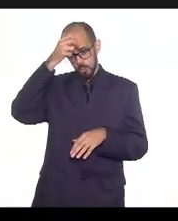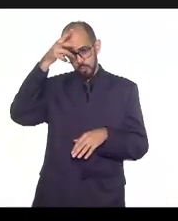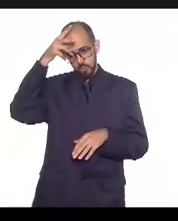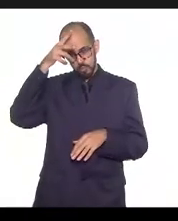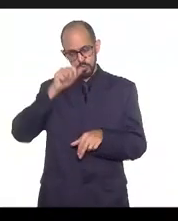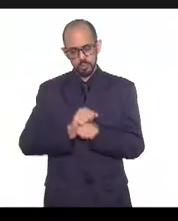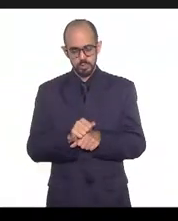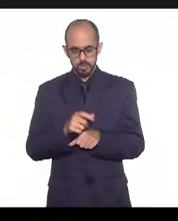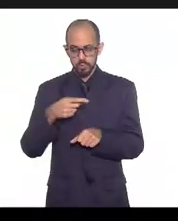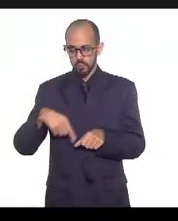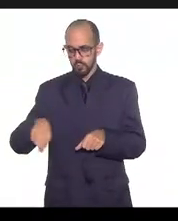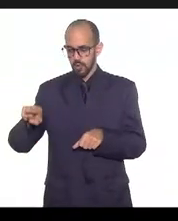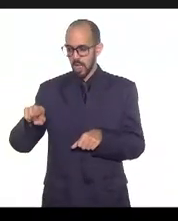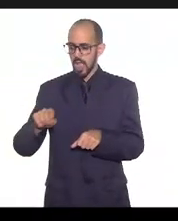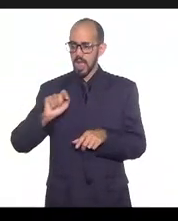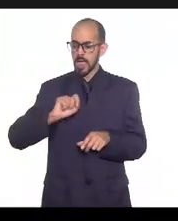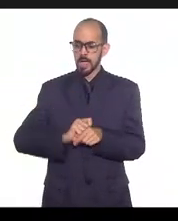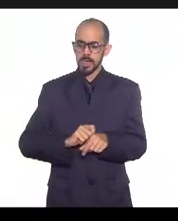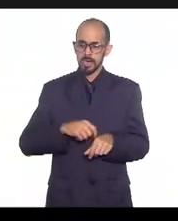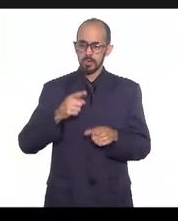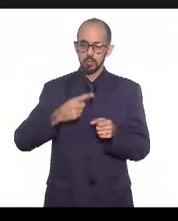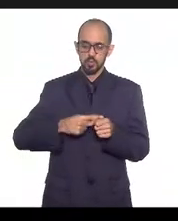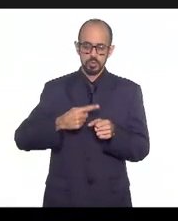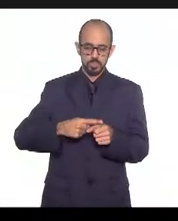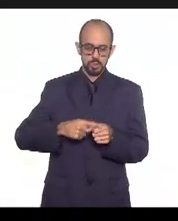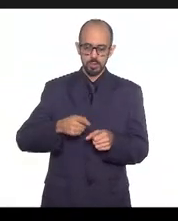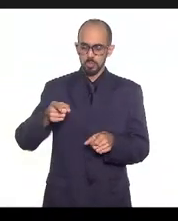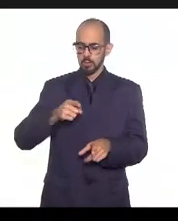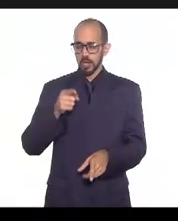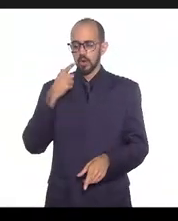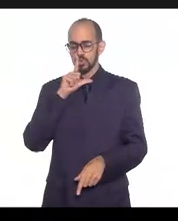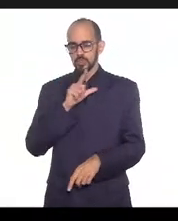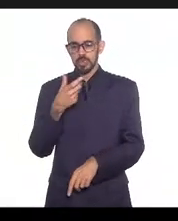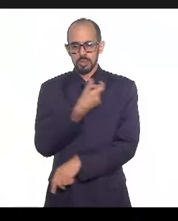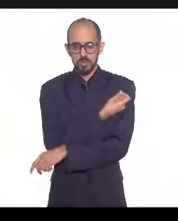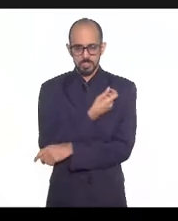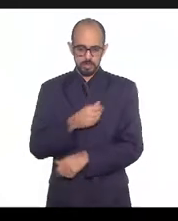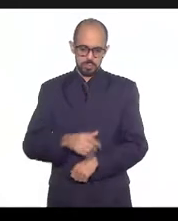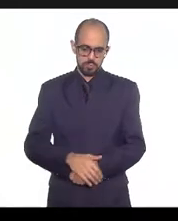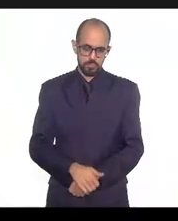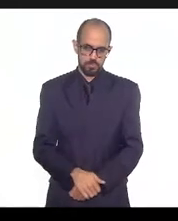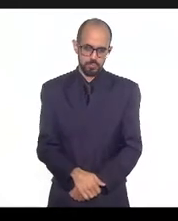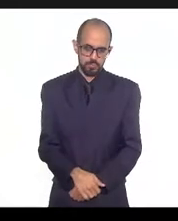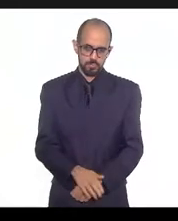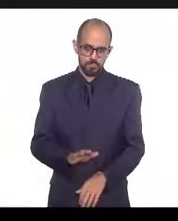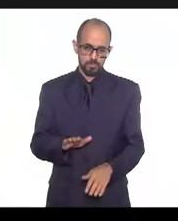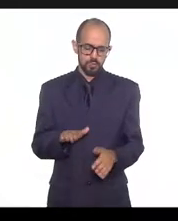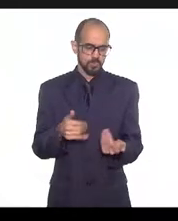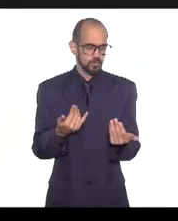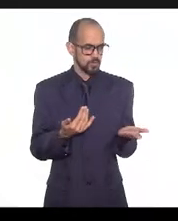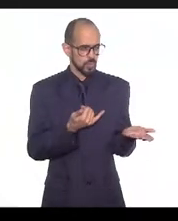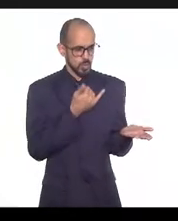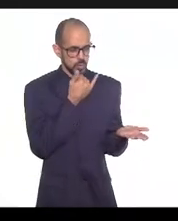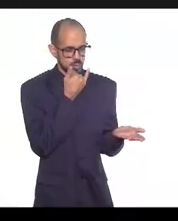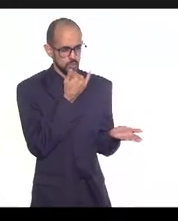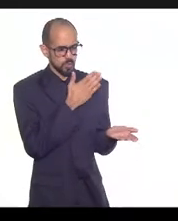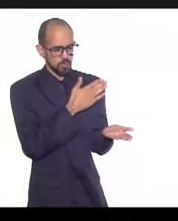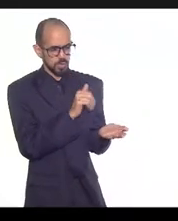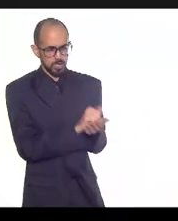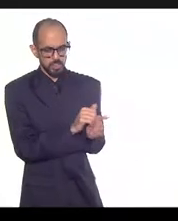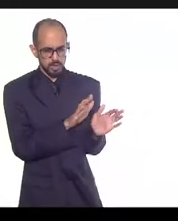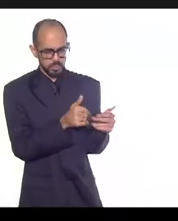seus municípios para ser realizada essa imunização. Então, essa imunização, só um minutinho, doutor Ricardo, essa